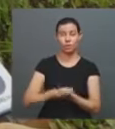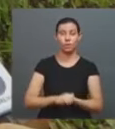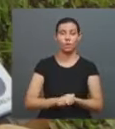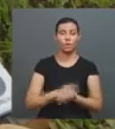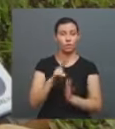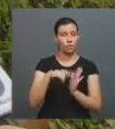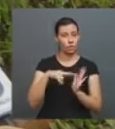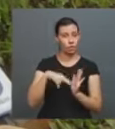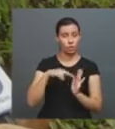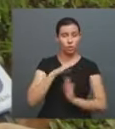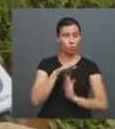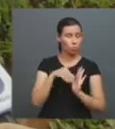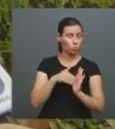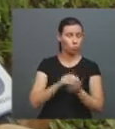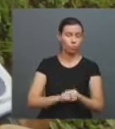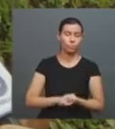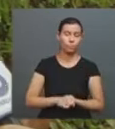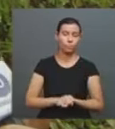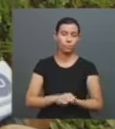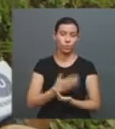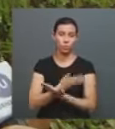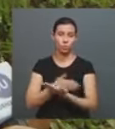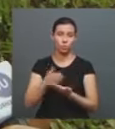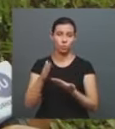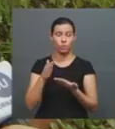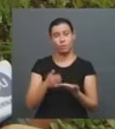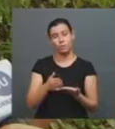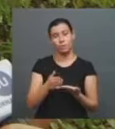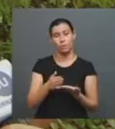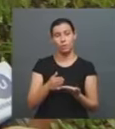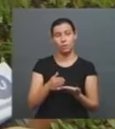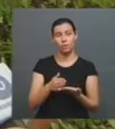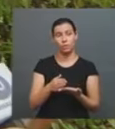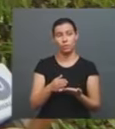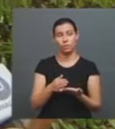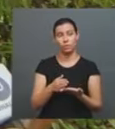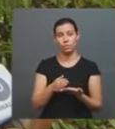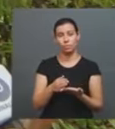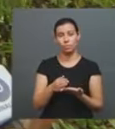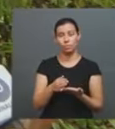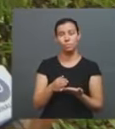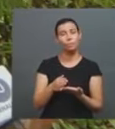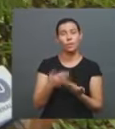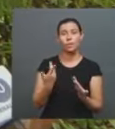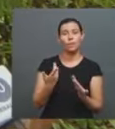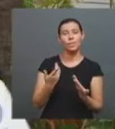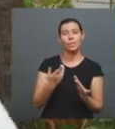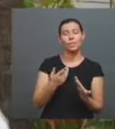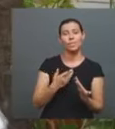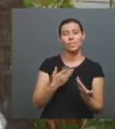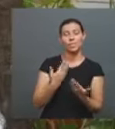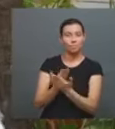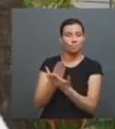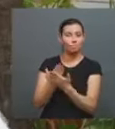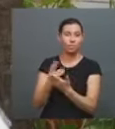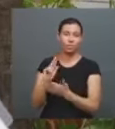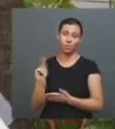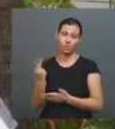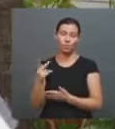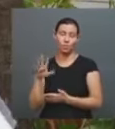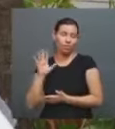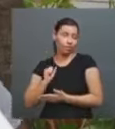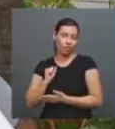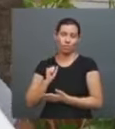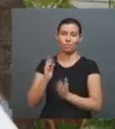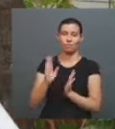pouco, comecei com sagas e agora eu vim para a história por causa da minha paixão por leitura. Eu leio bastante,